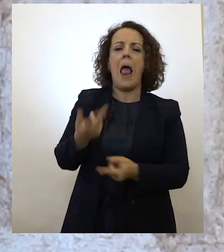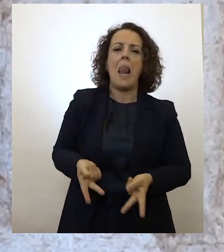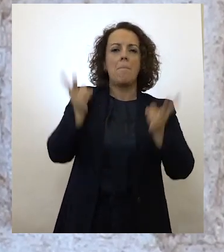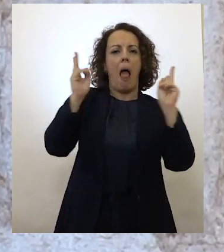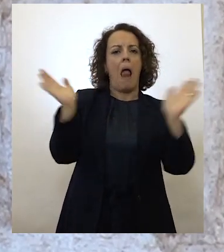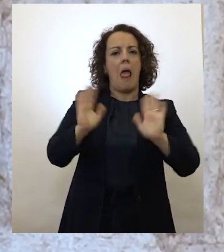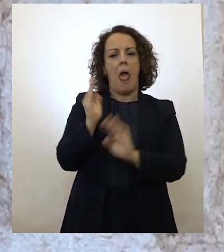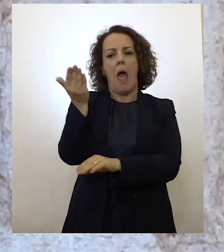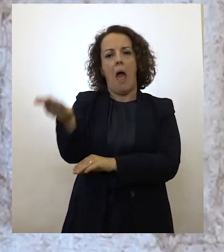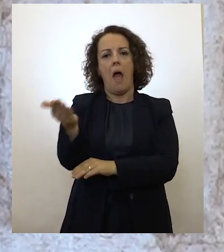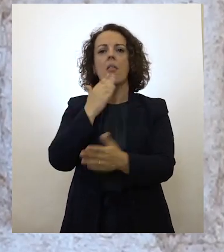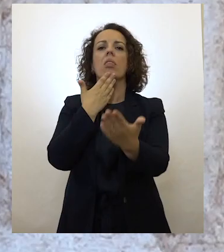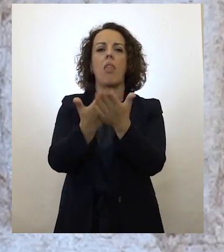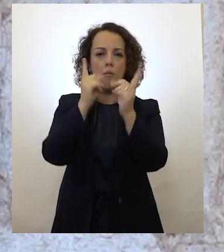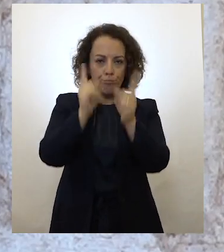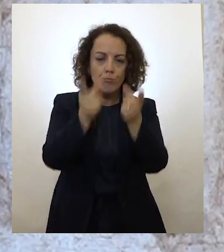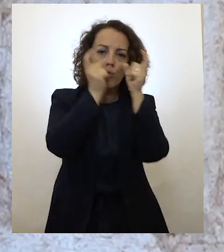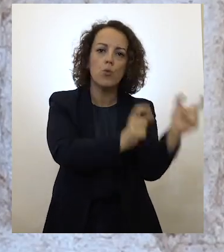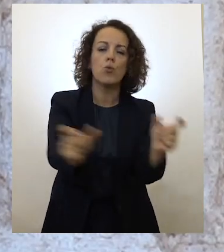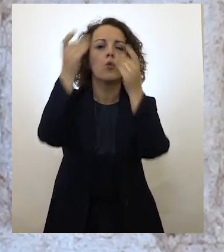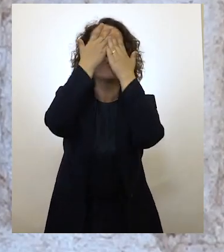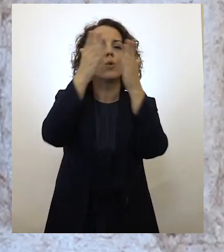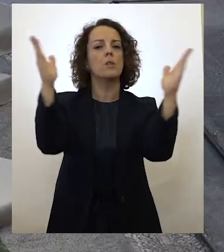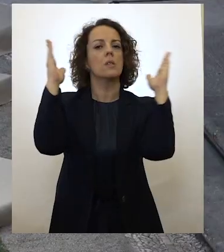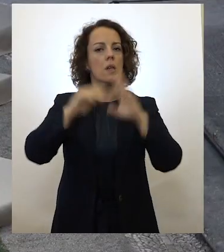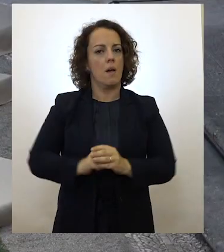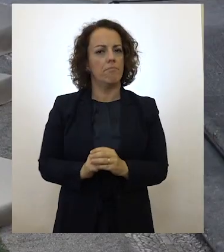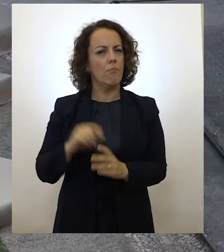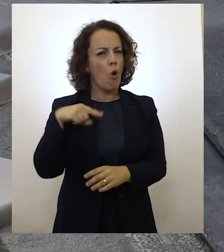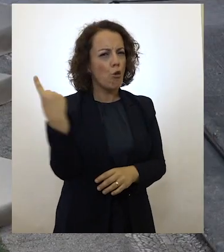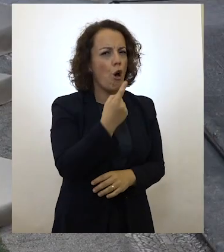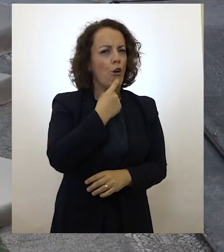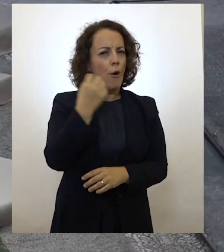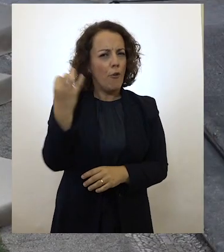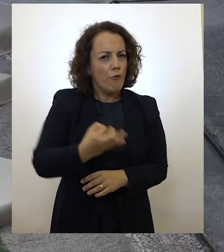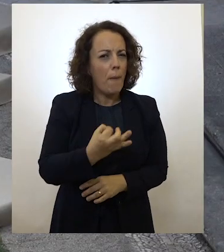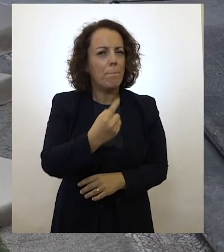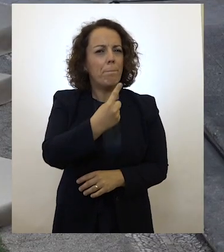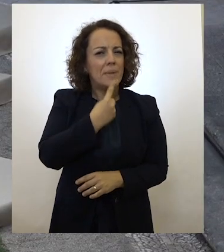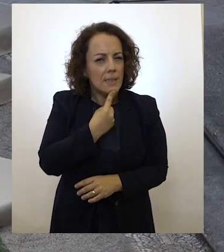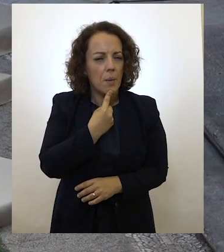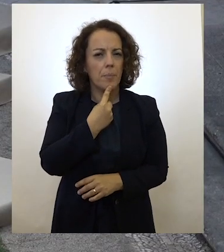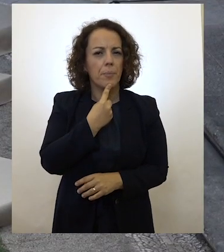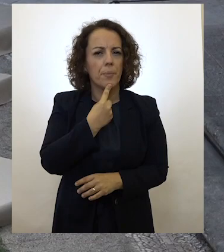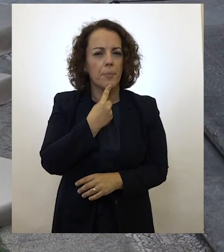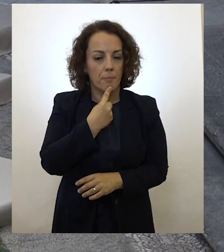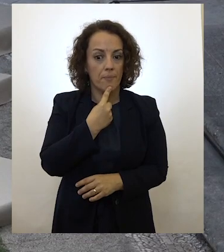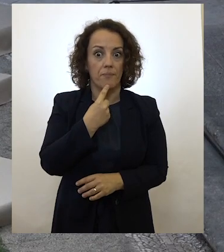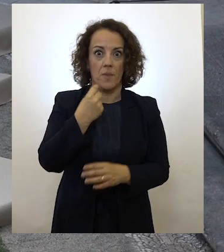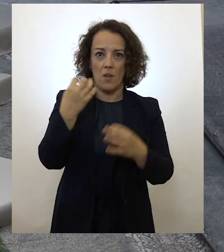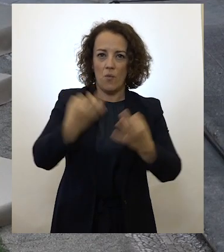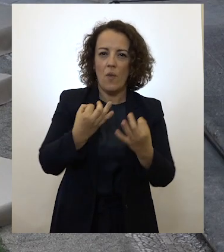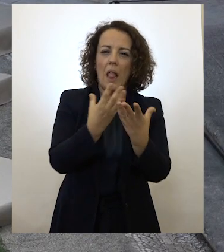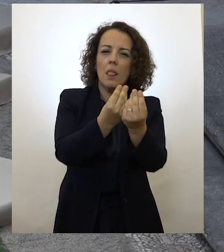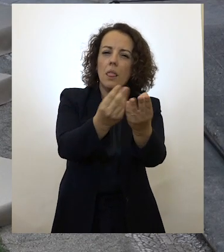liberdade e controlar a democracia. E percebemos mesmo aquilo que, apesar das